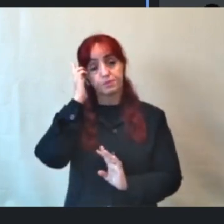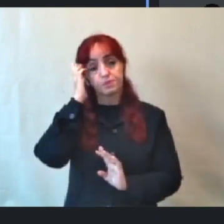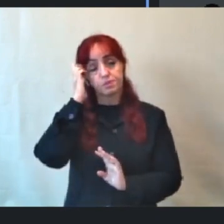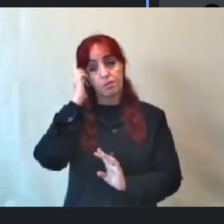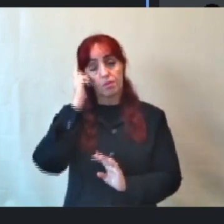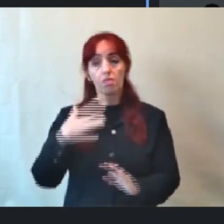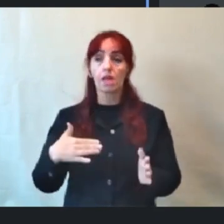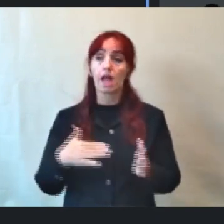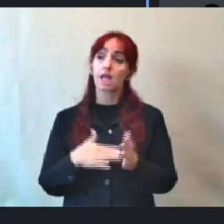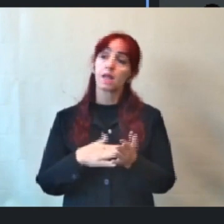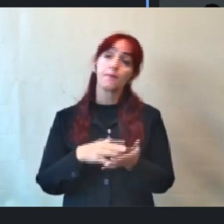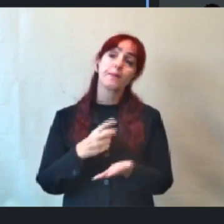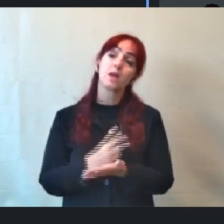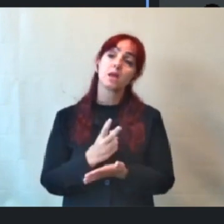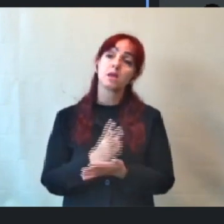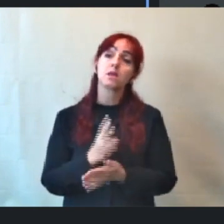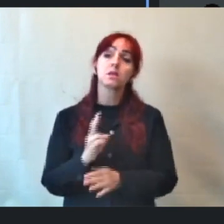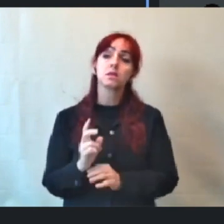mesmo